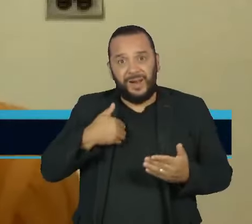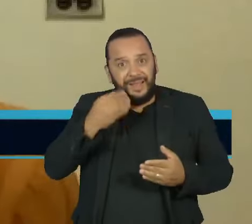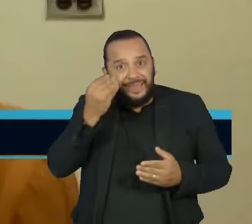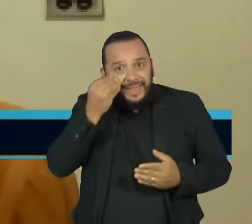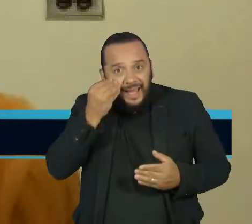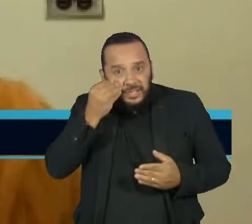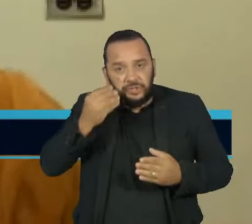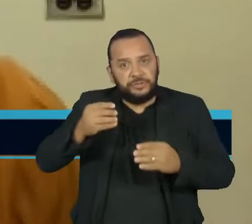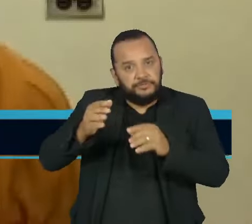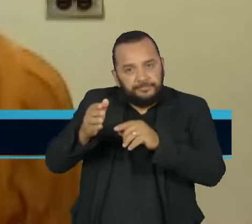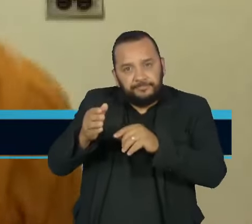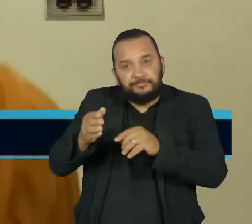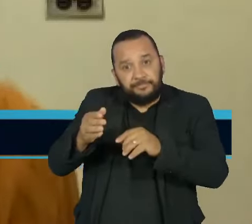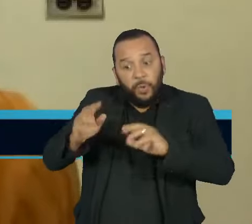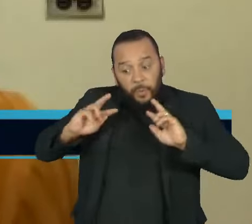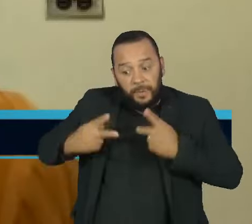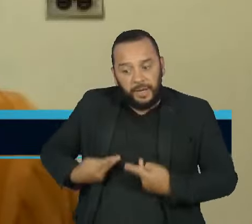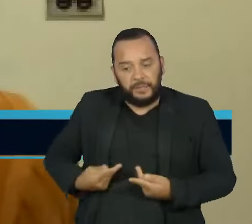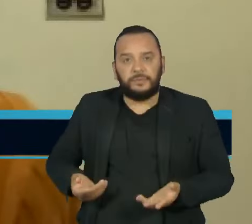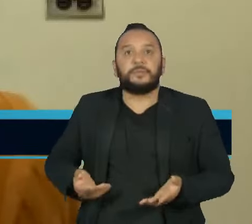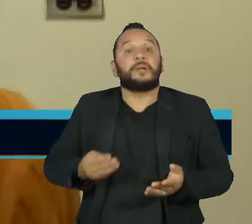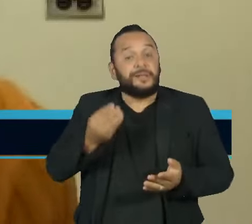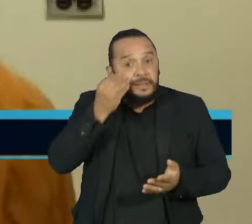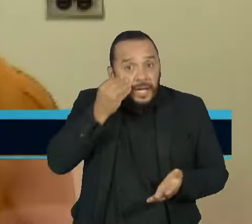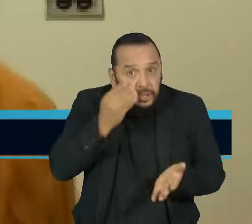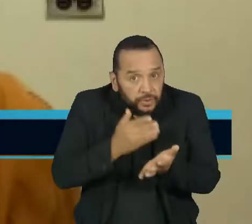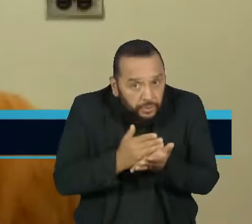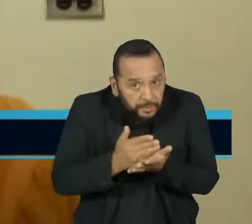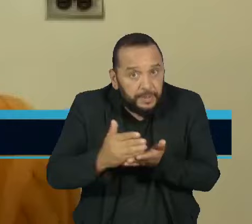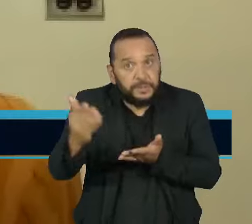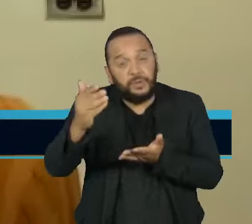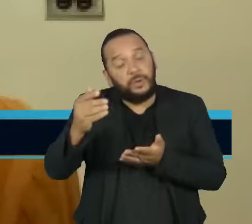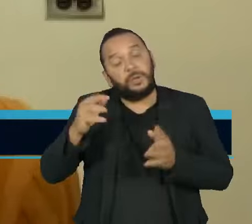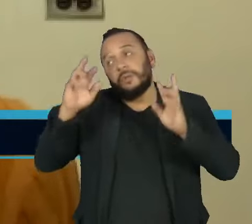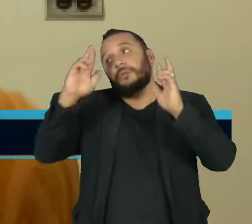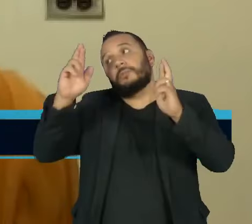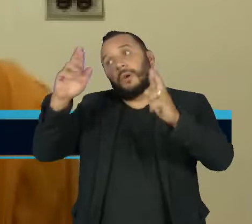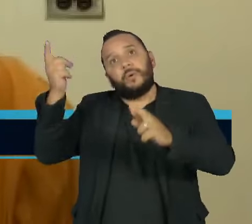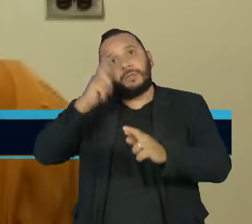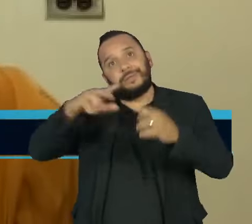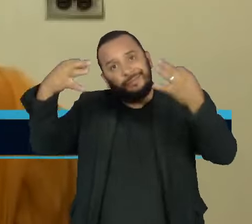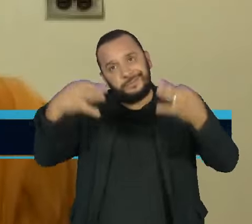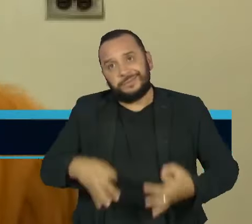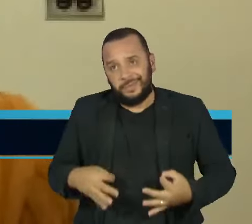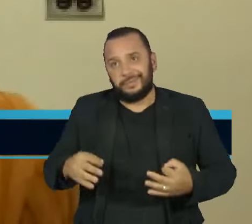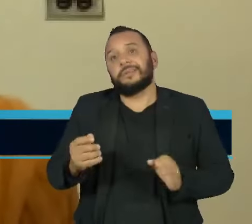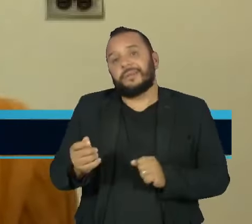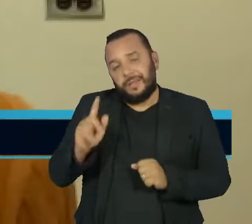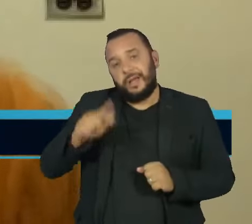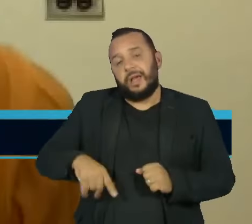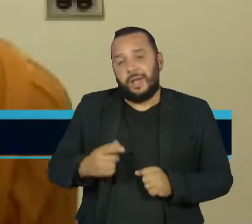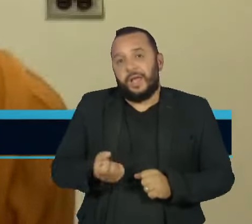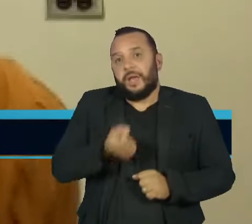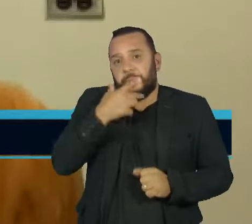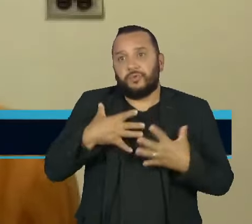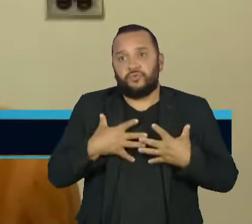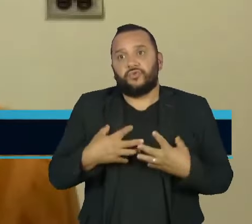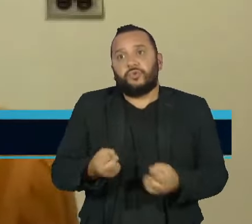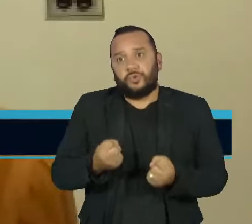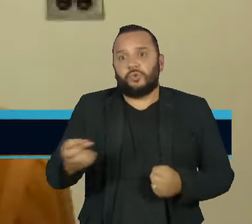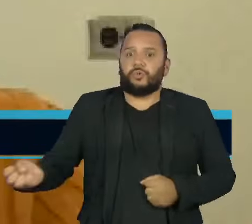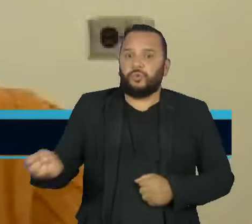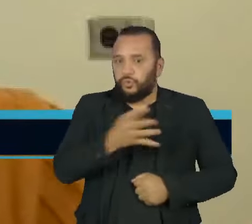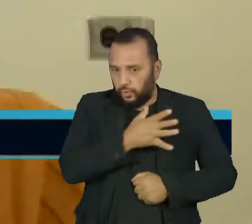começaram e agora é esperar os resultados e tudo ser para dar certo. É uma nova classe de antibióticos que parece muito